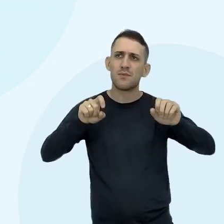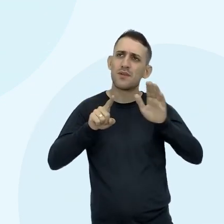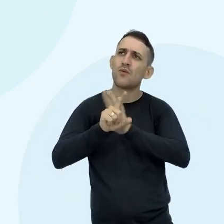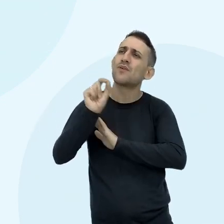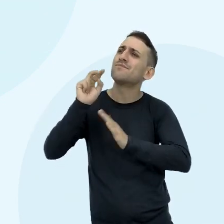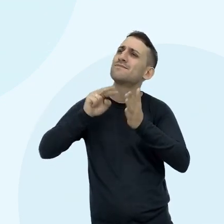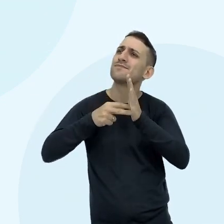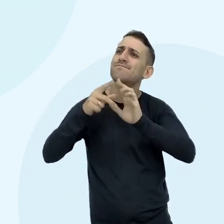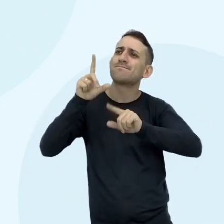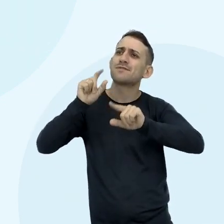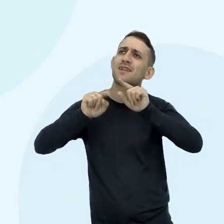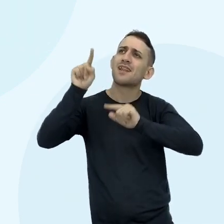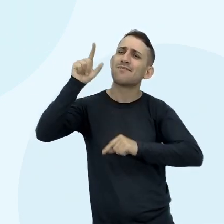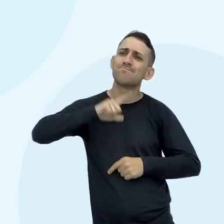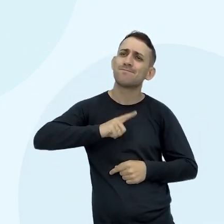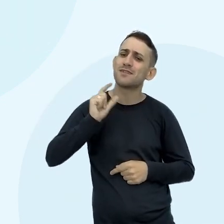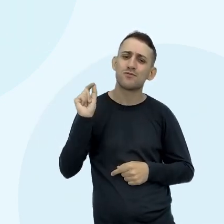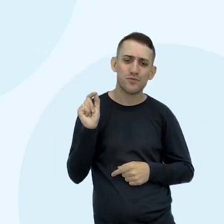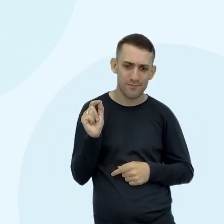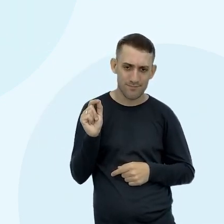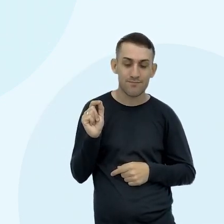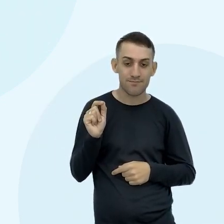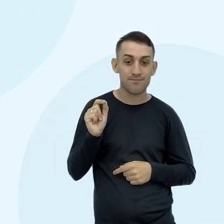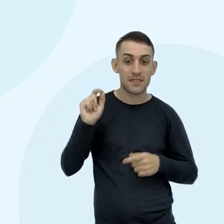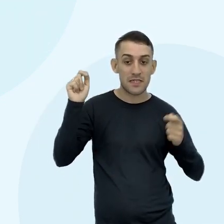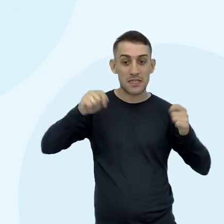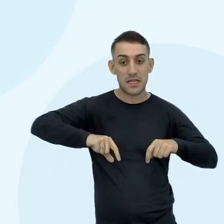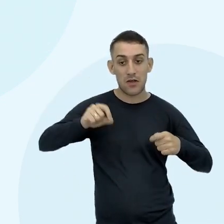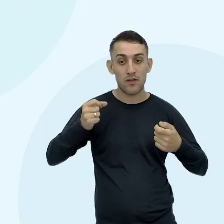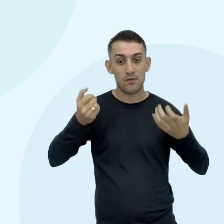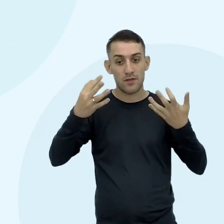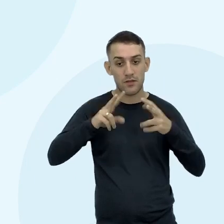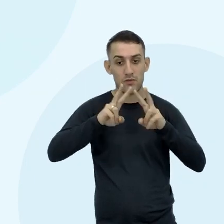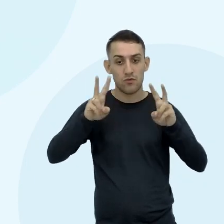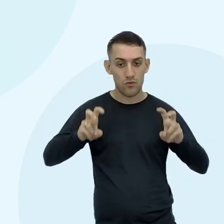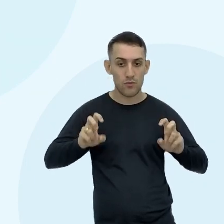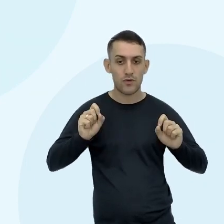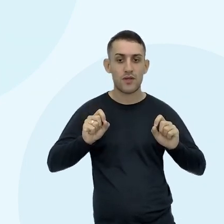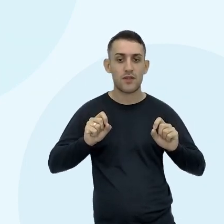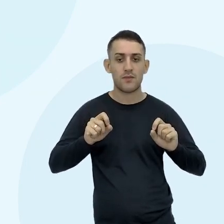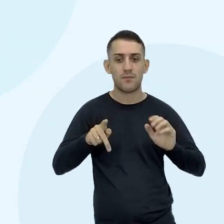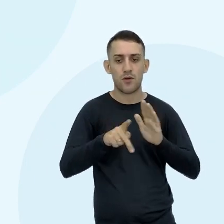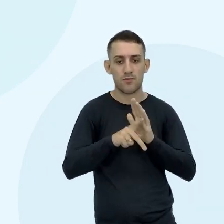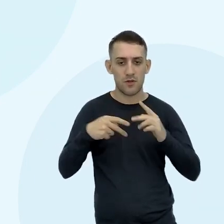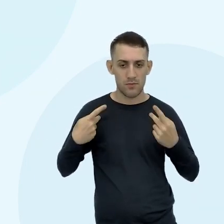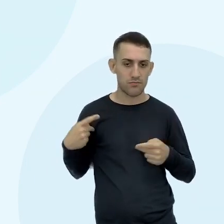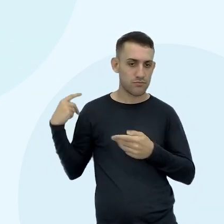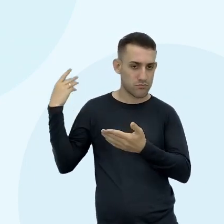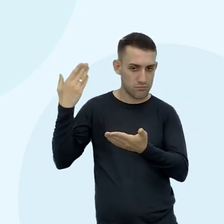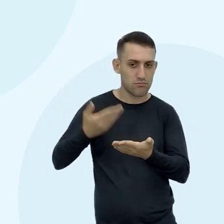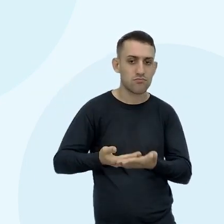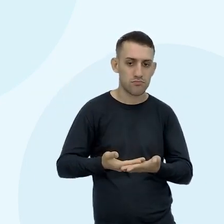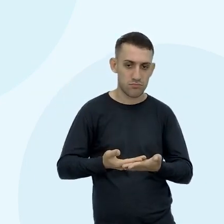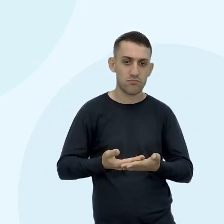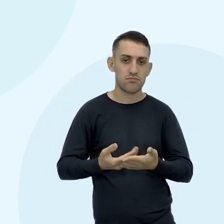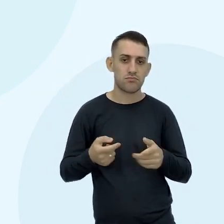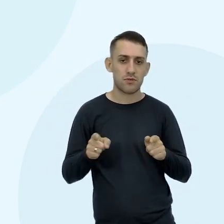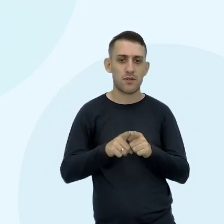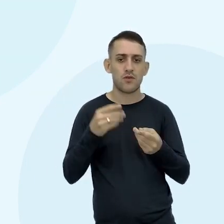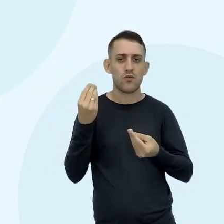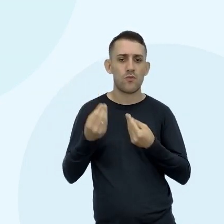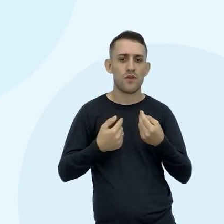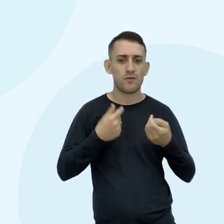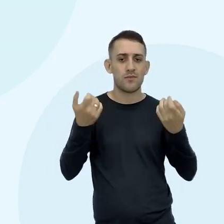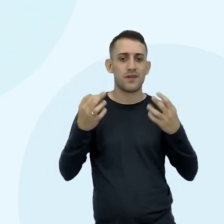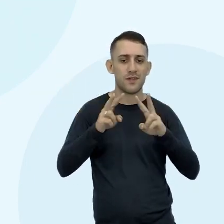que tem lá em cima O que tem lá em cima Então você tem Alguns observatórios Da civilização Do decorrer da civilização No caso Cometi um